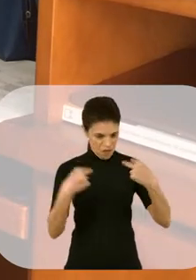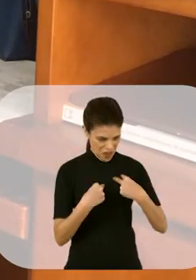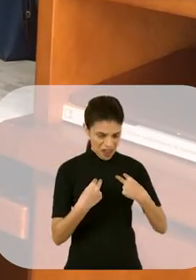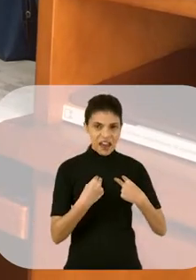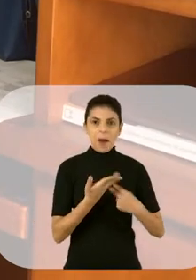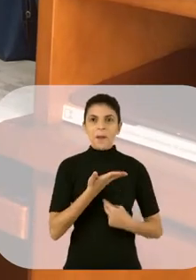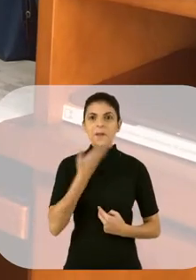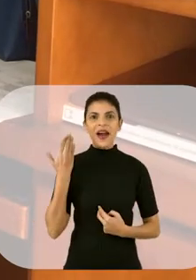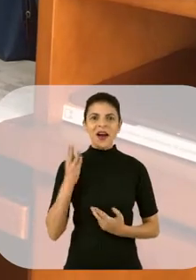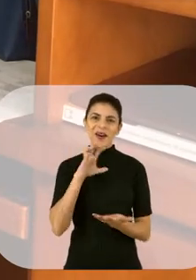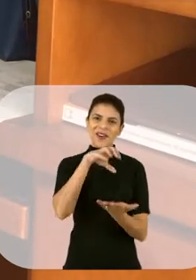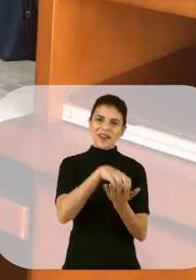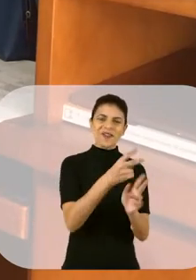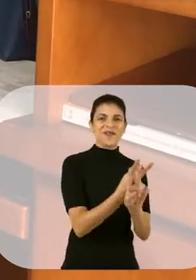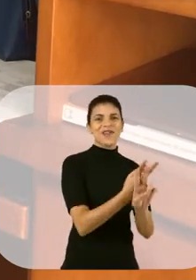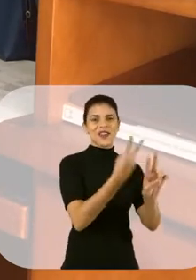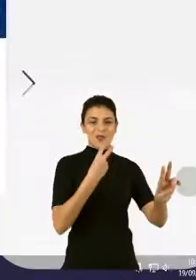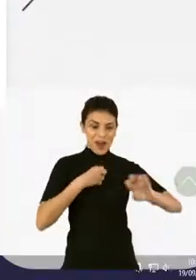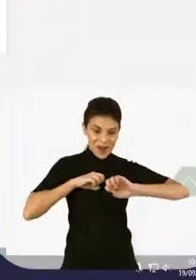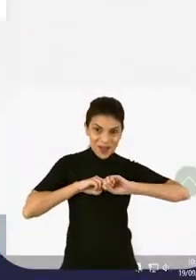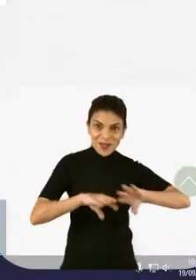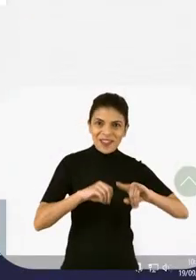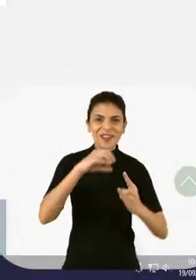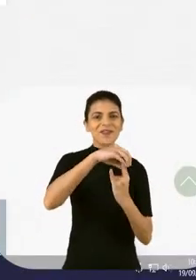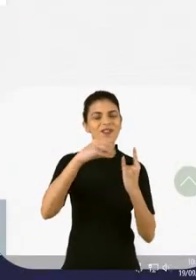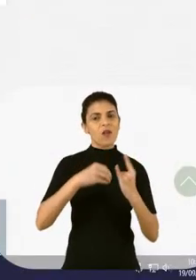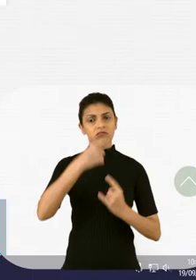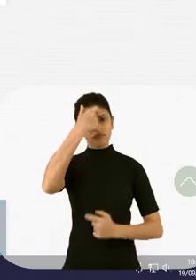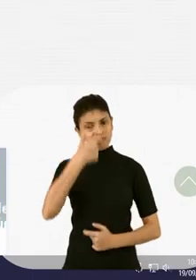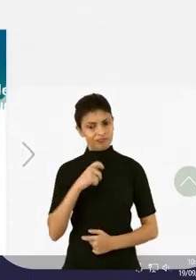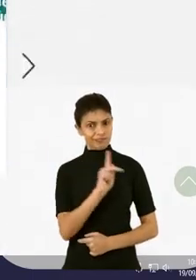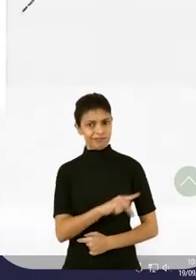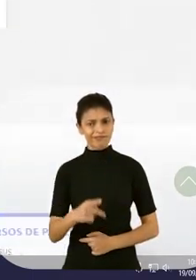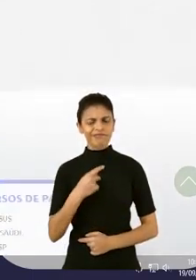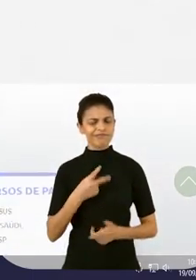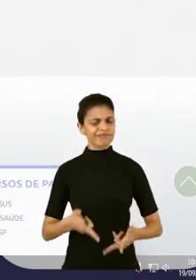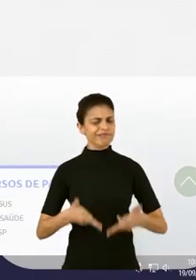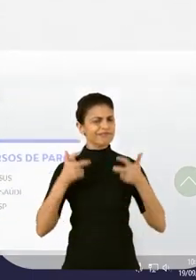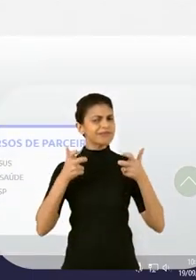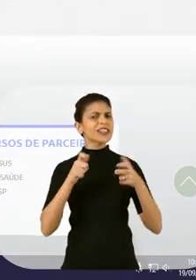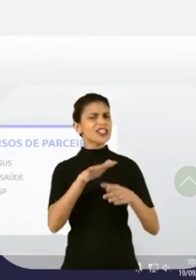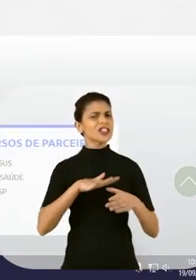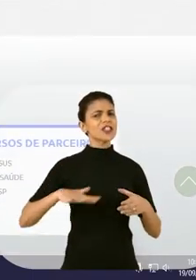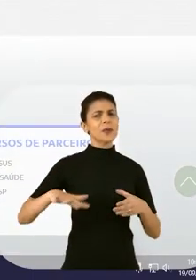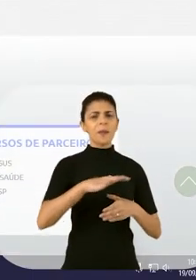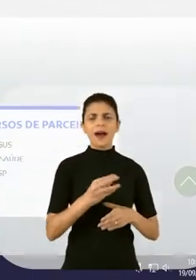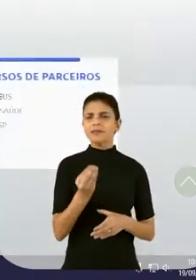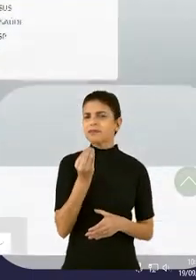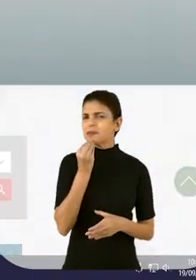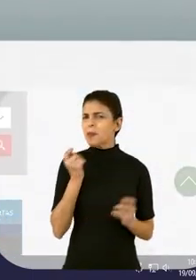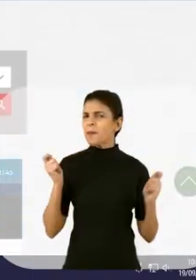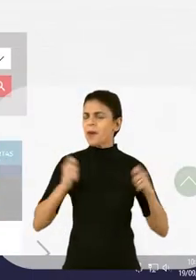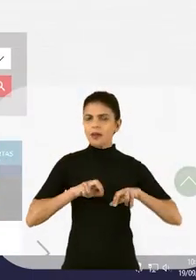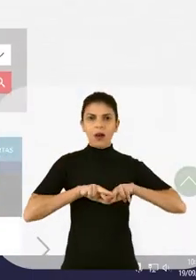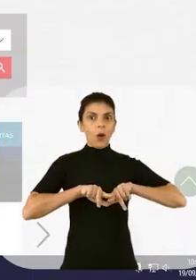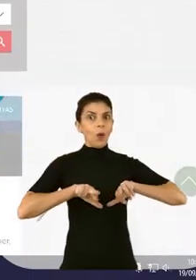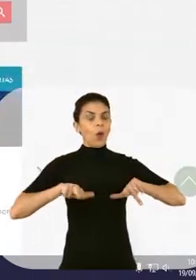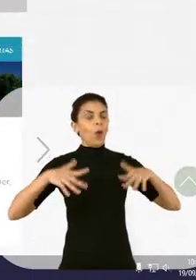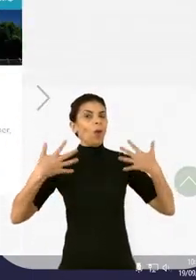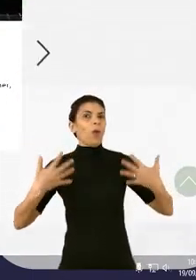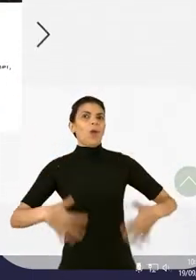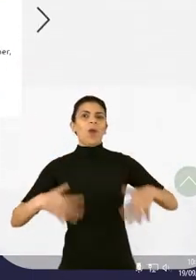Fiocruz sem usar o campus virtual. Como docente, a gente percebe naquele espaço possibilidades